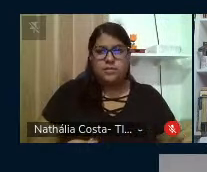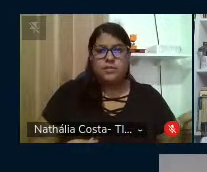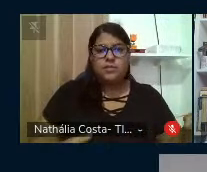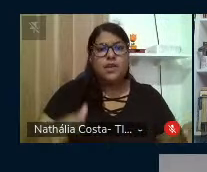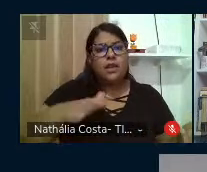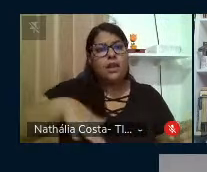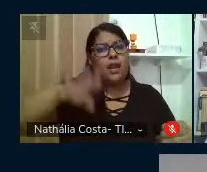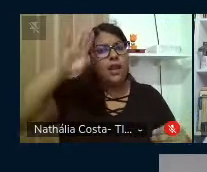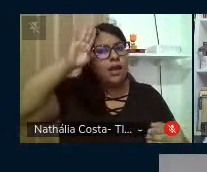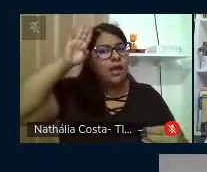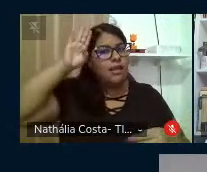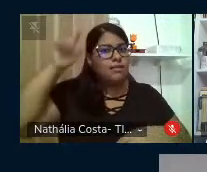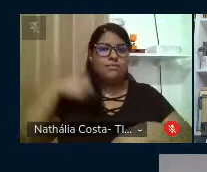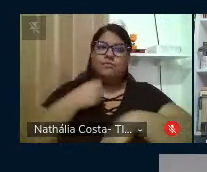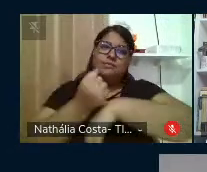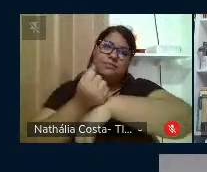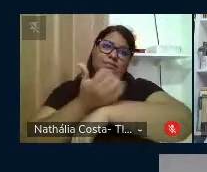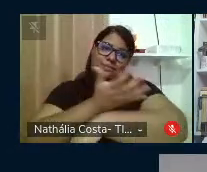tô emocionada, viu?